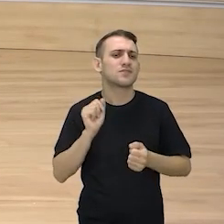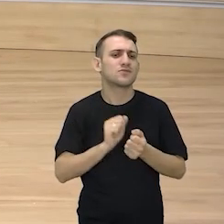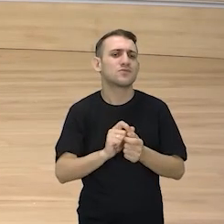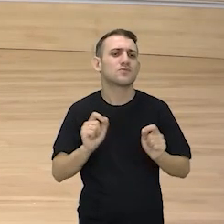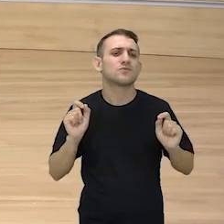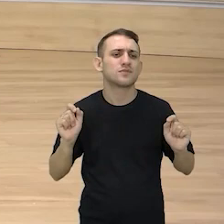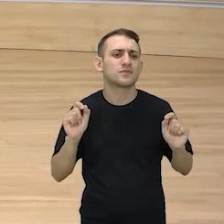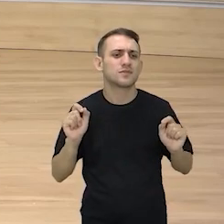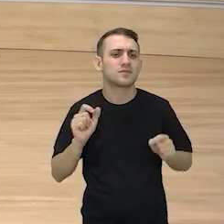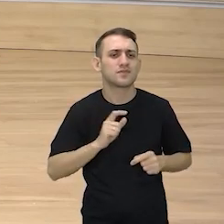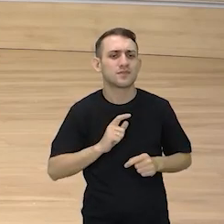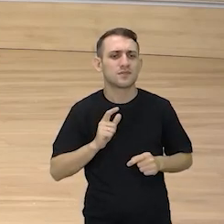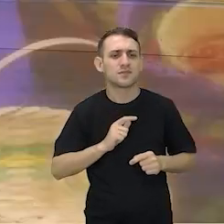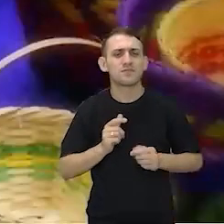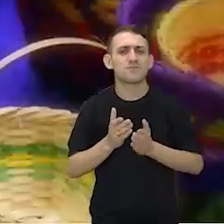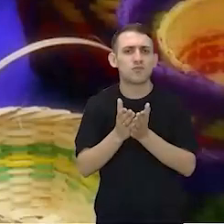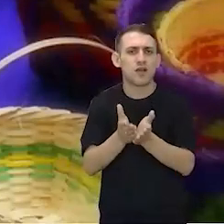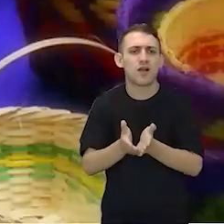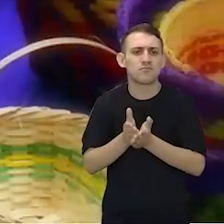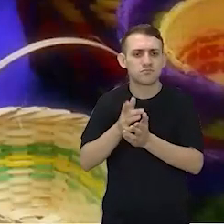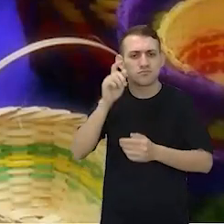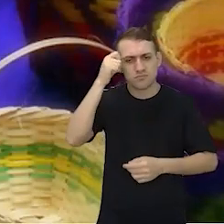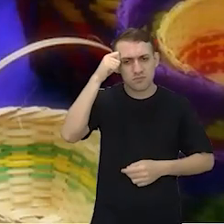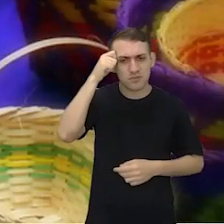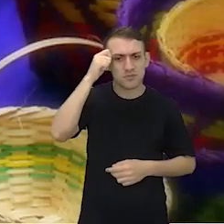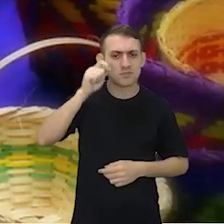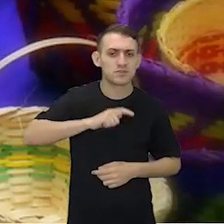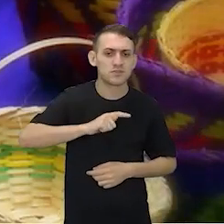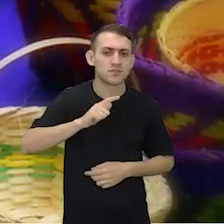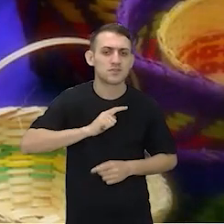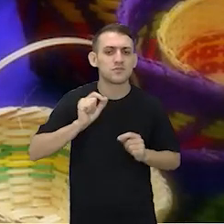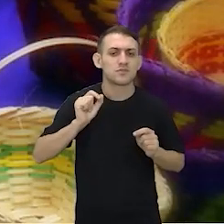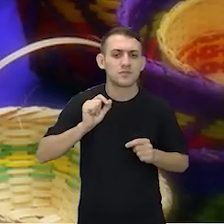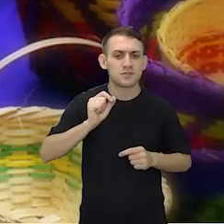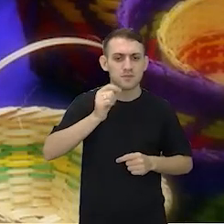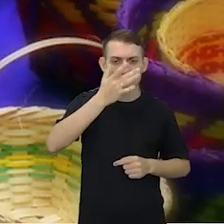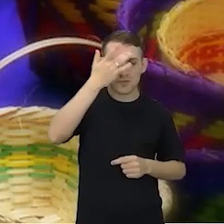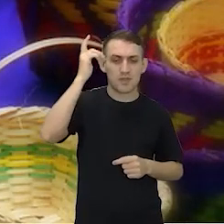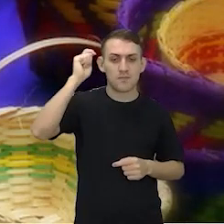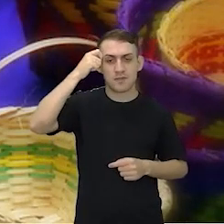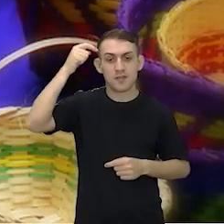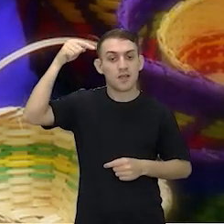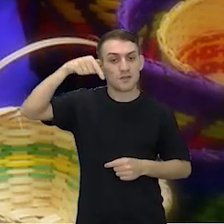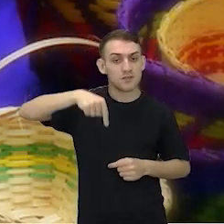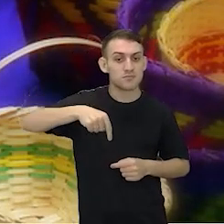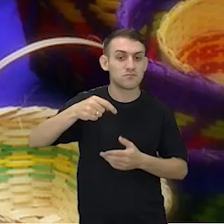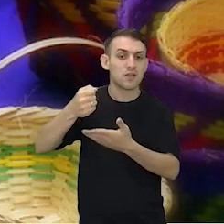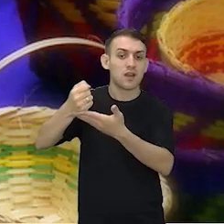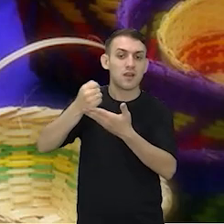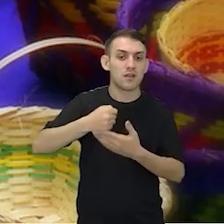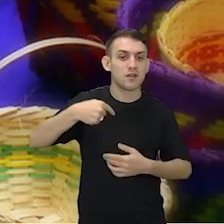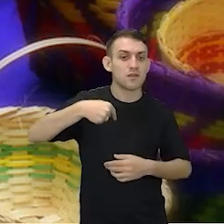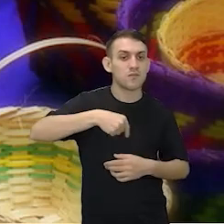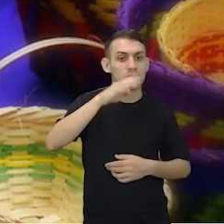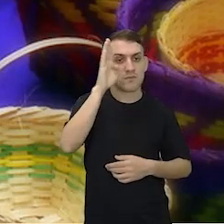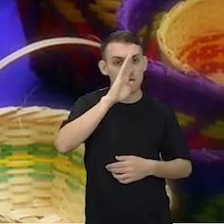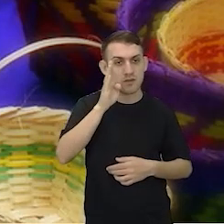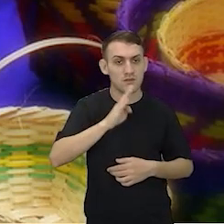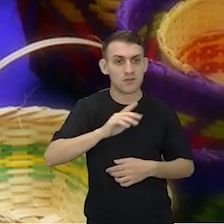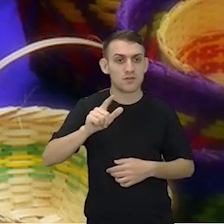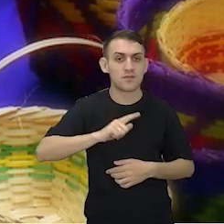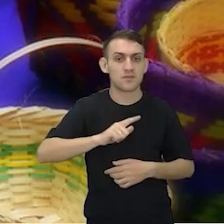no navio negreiro, né? Quando eles traziam os negros para o Brasil. Aí foi aquela